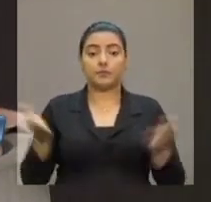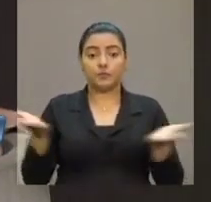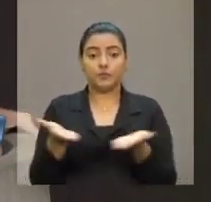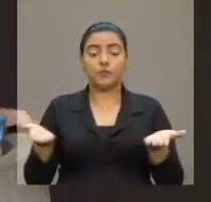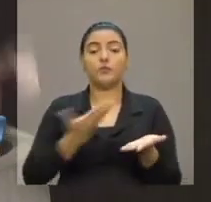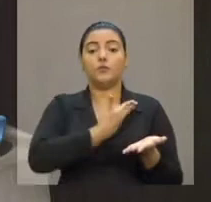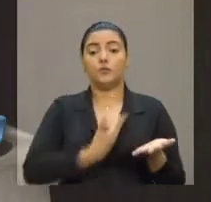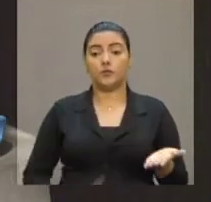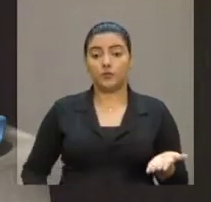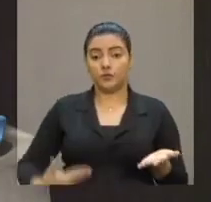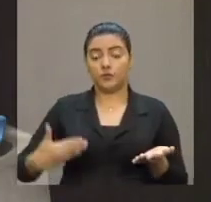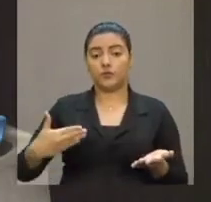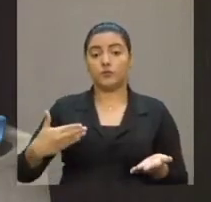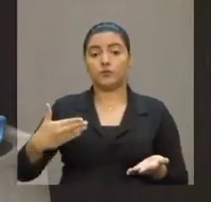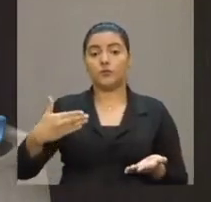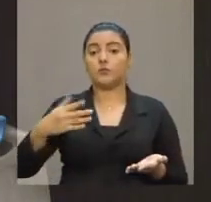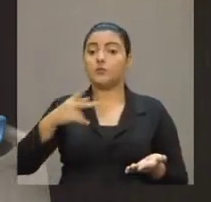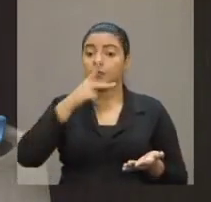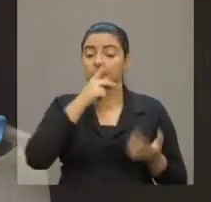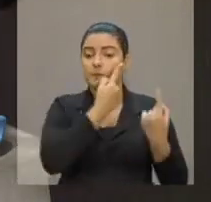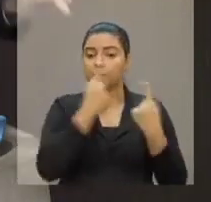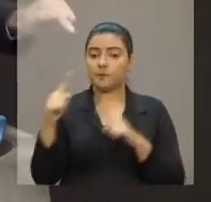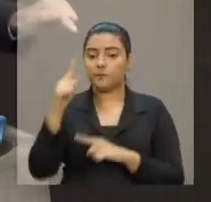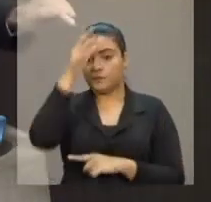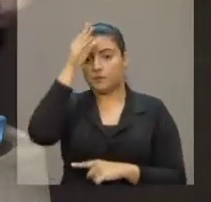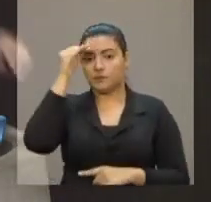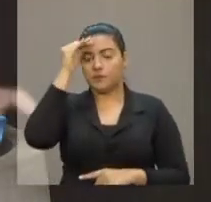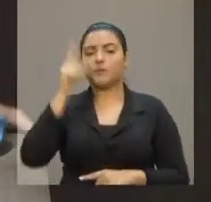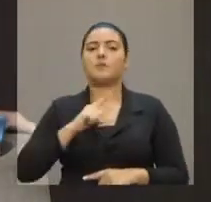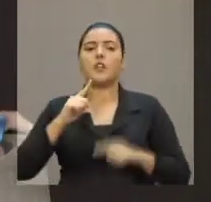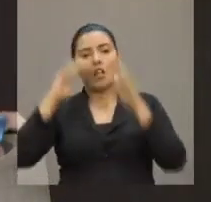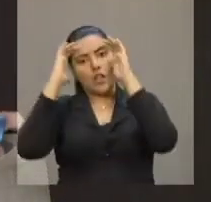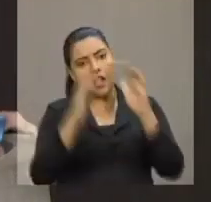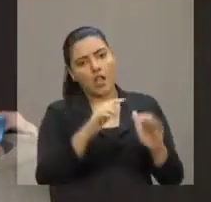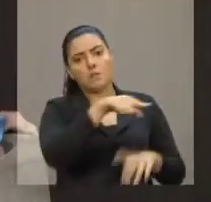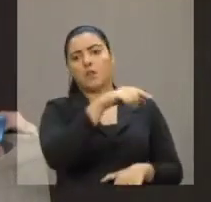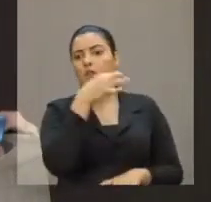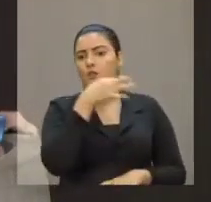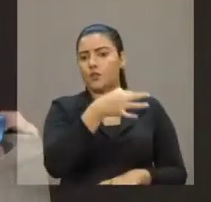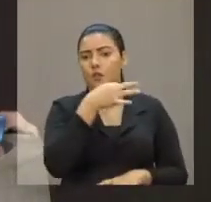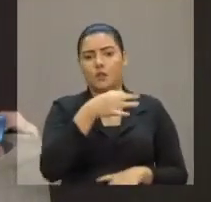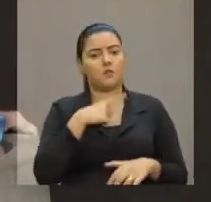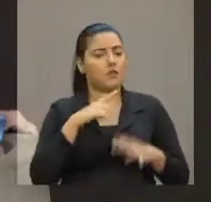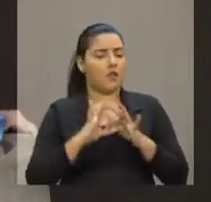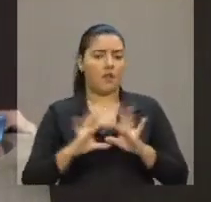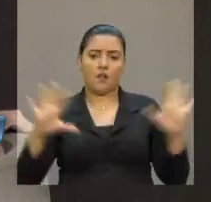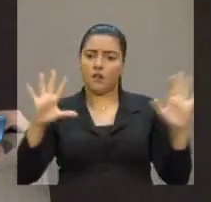governador, ao qual eu faço oposição, ele tem respeitado essas indicações,